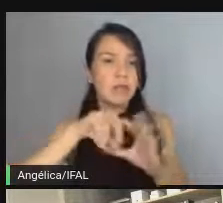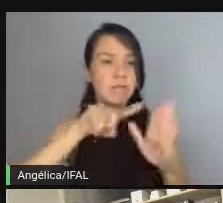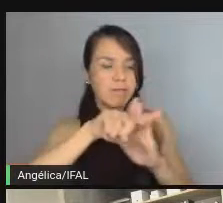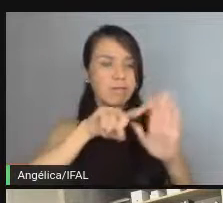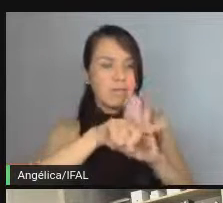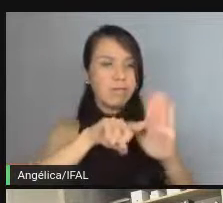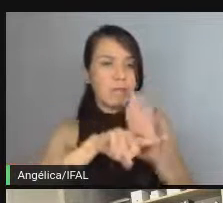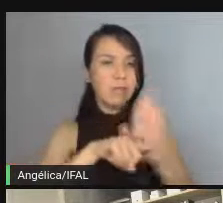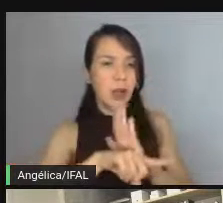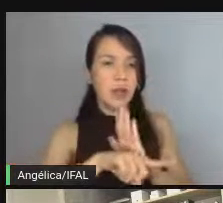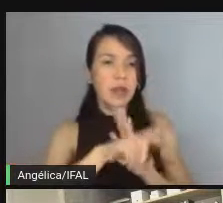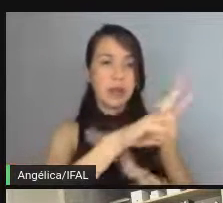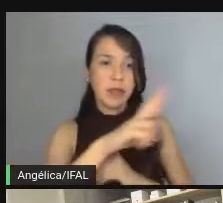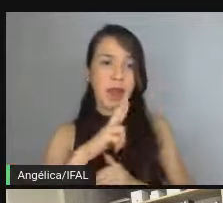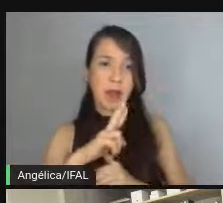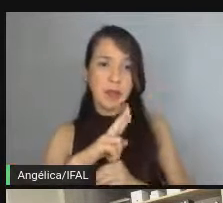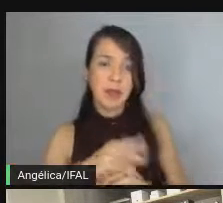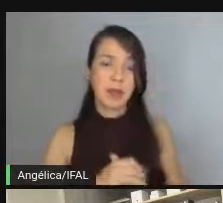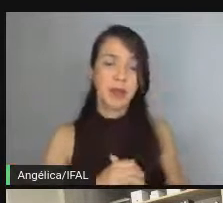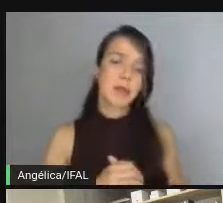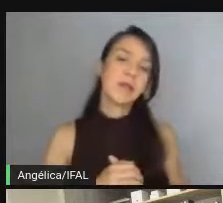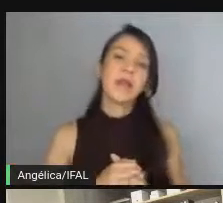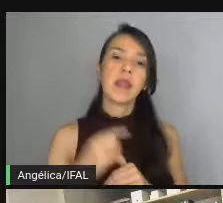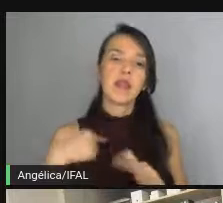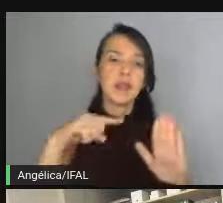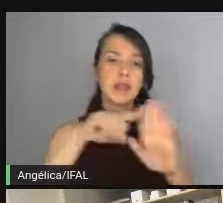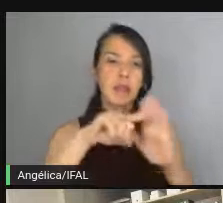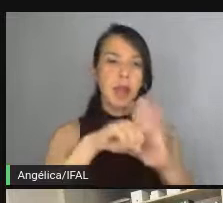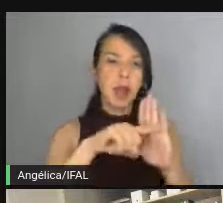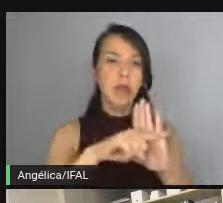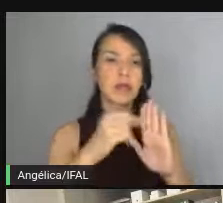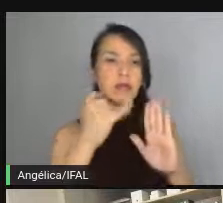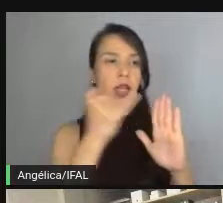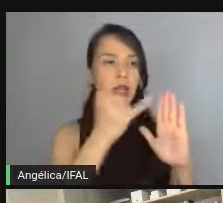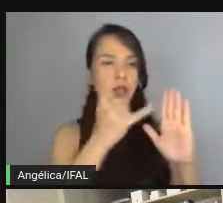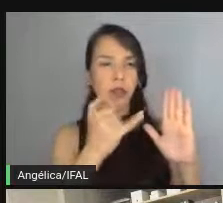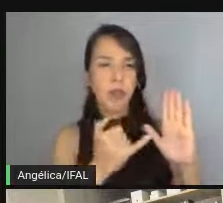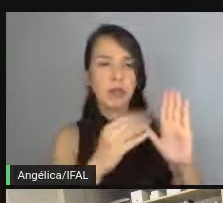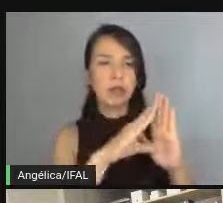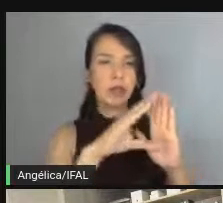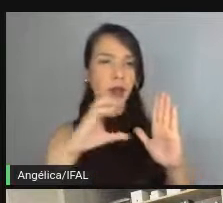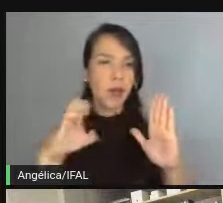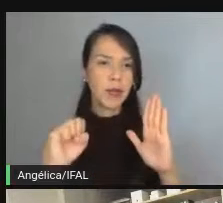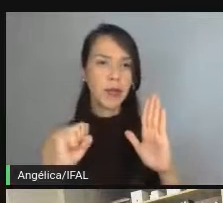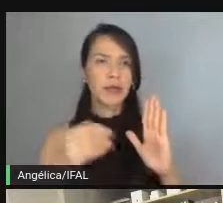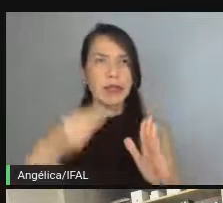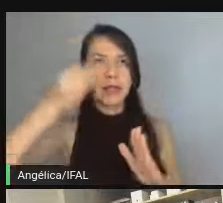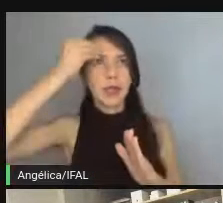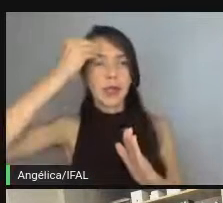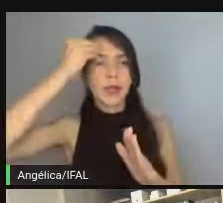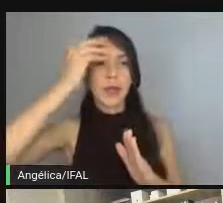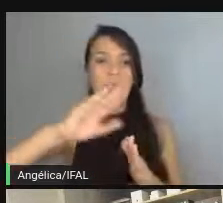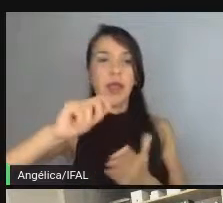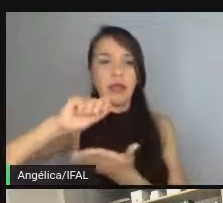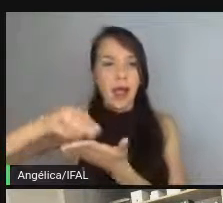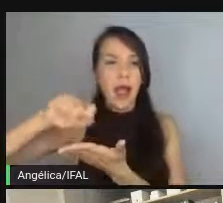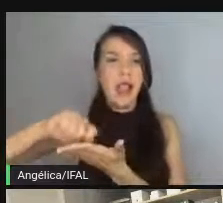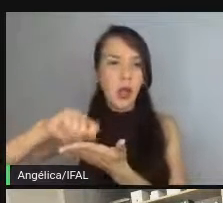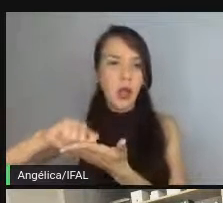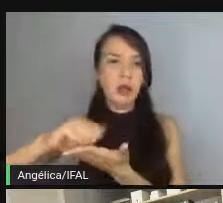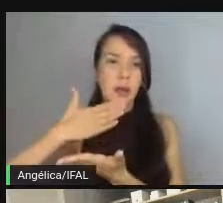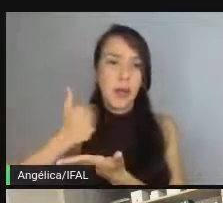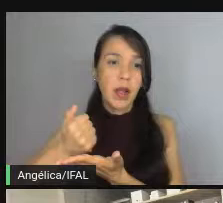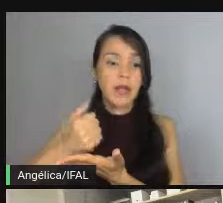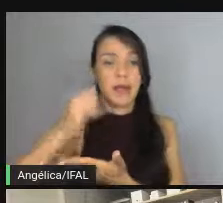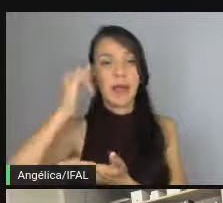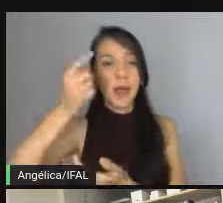questionando e com esses questionamentos e essas informações que você vai adquirindo, não deixe na sua cabeça. A pior coisa que você pode